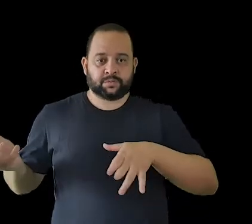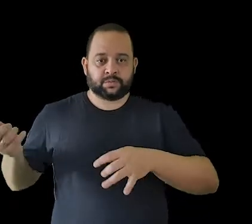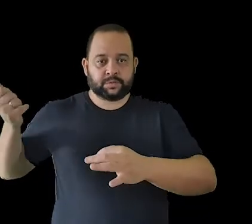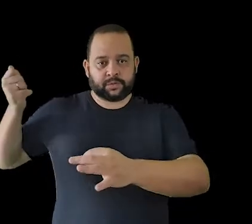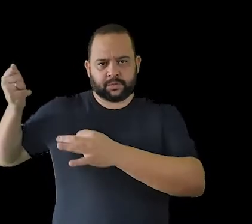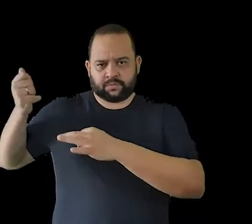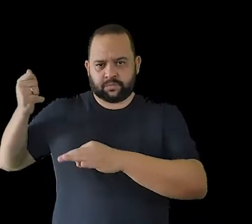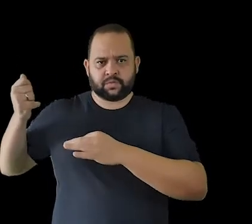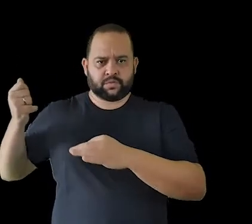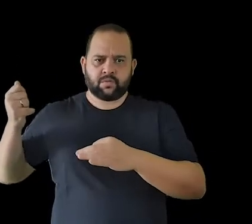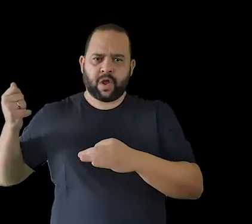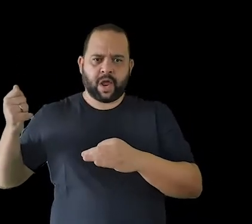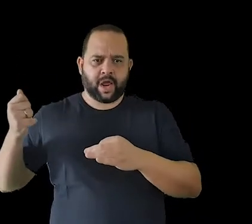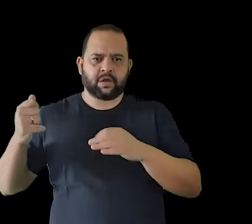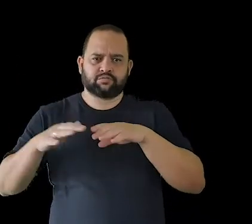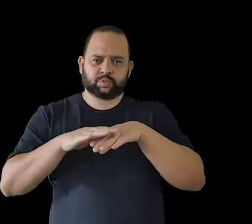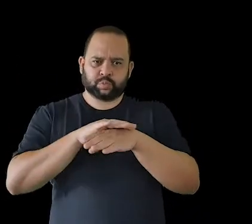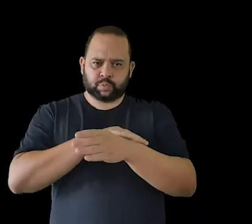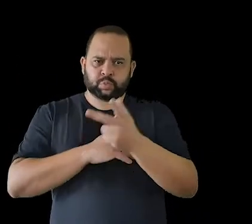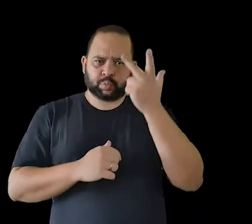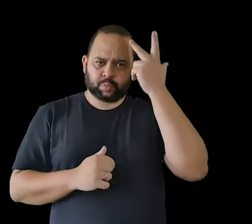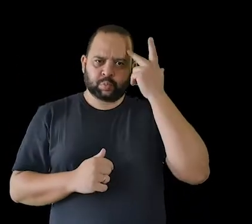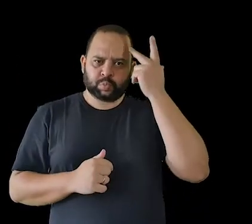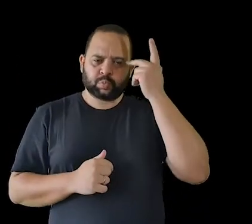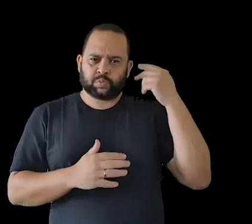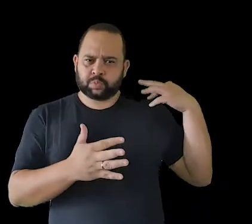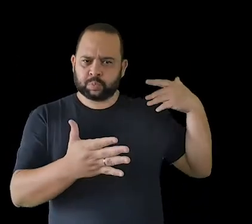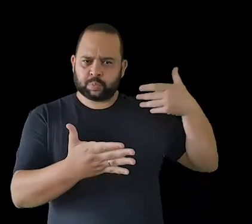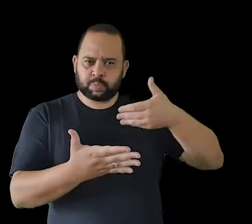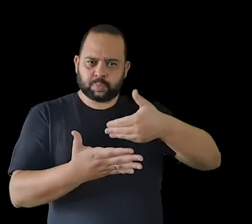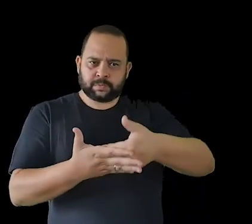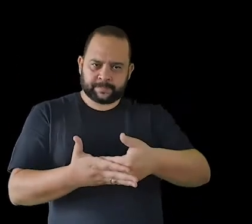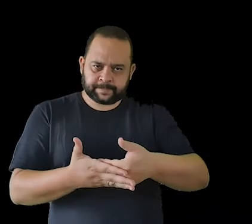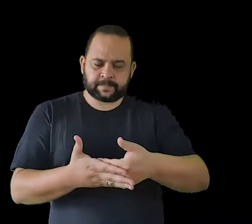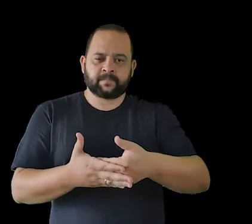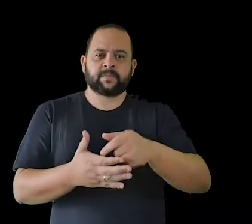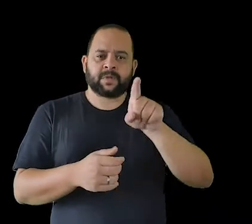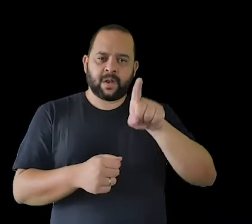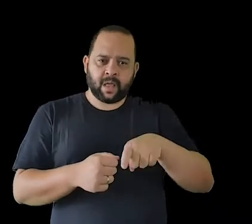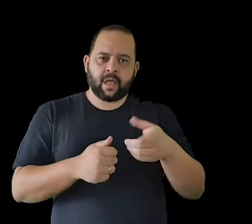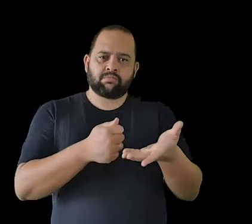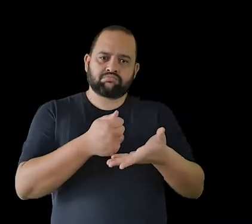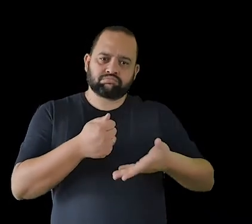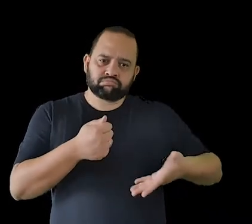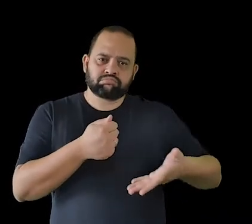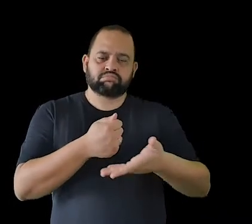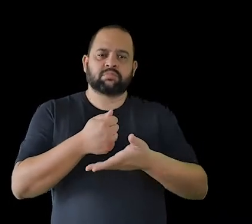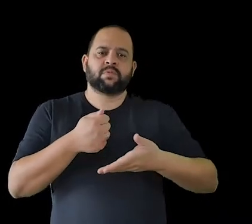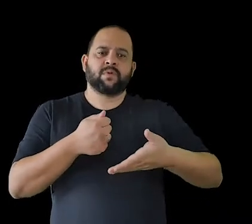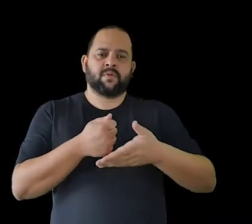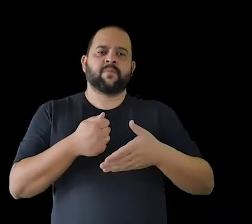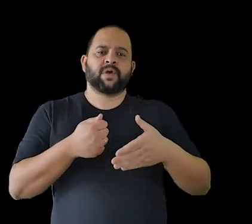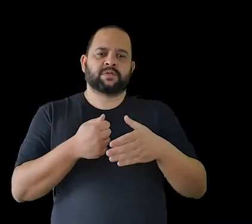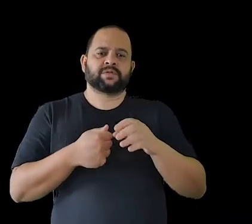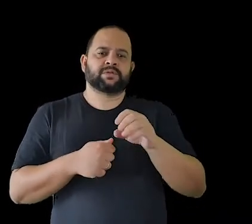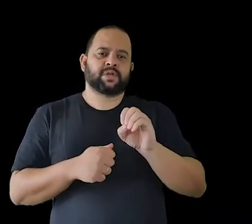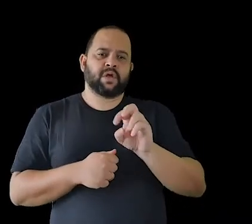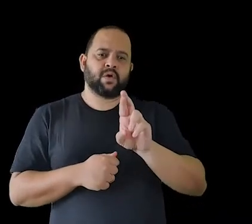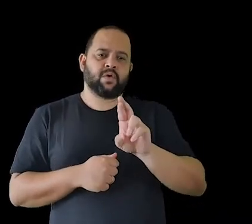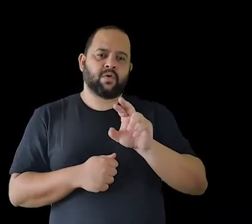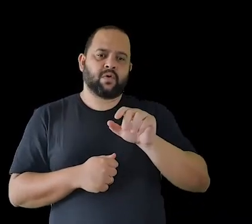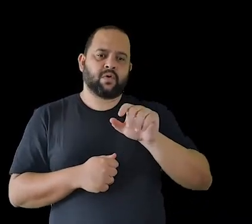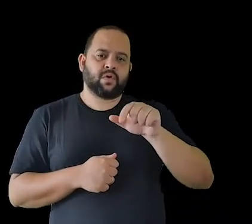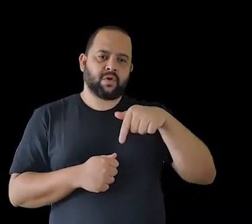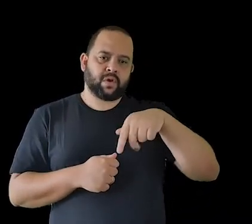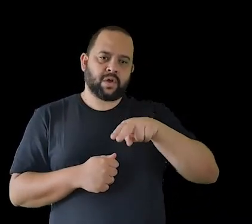ela é super tradicional e ela é a base da orquestra. A orquestra vai se formar em cima